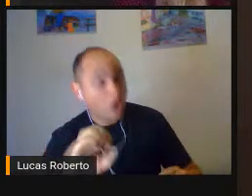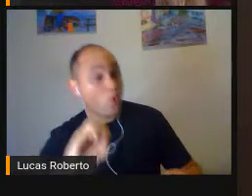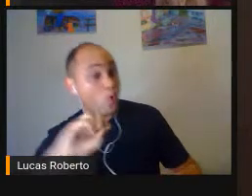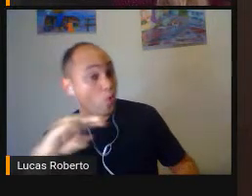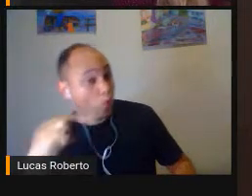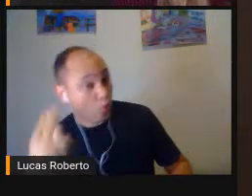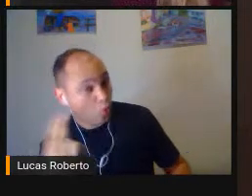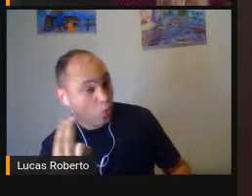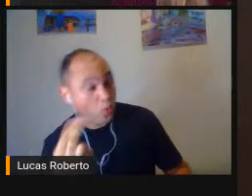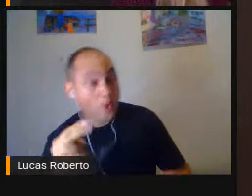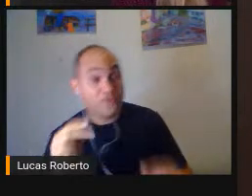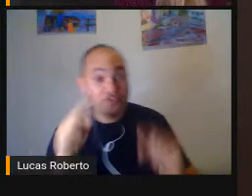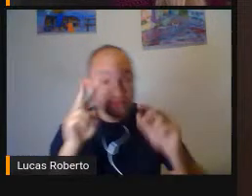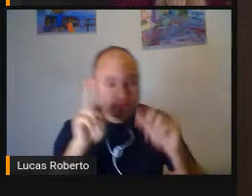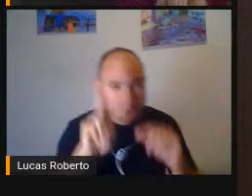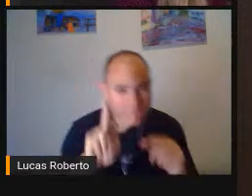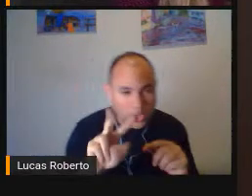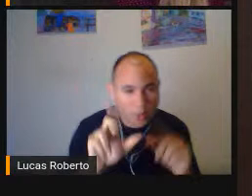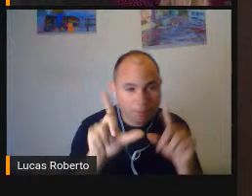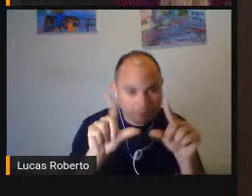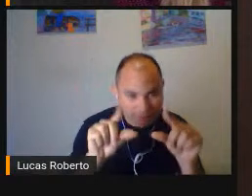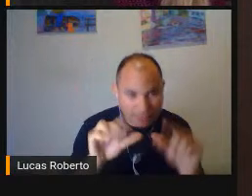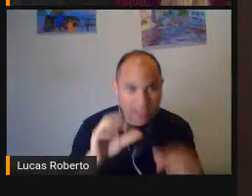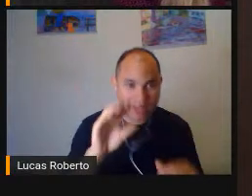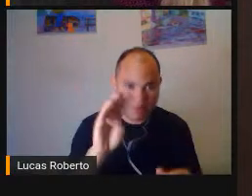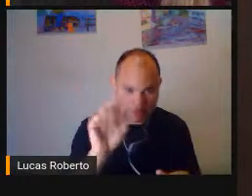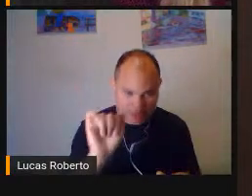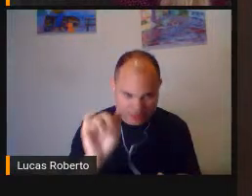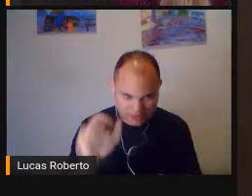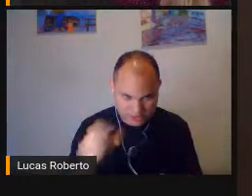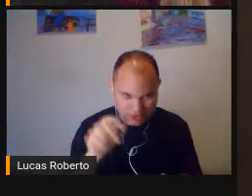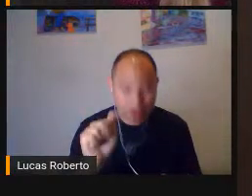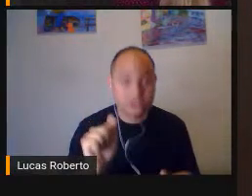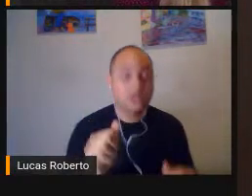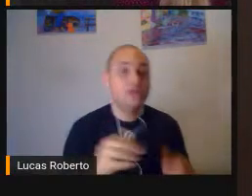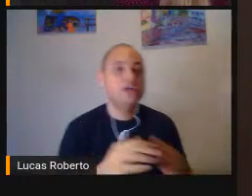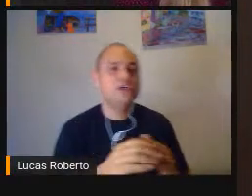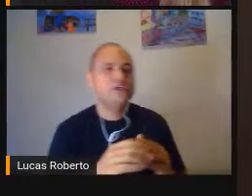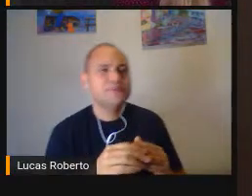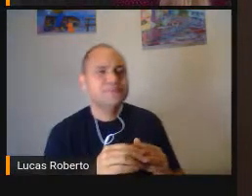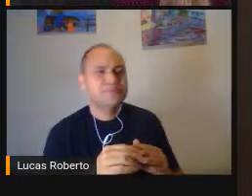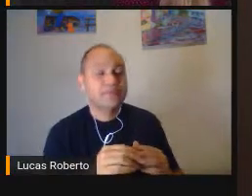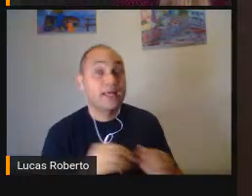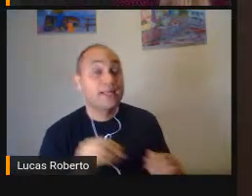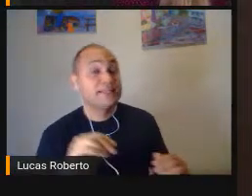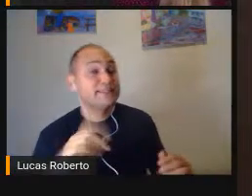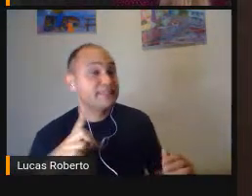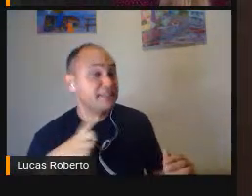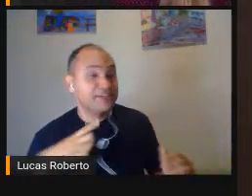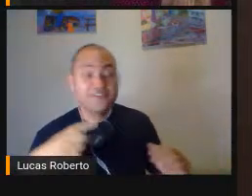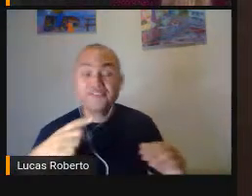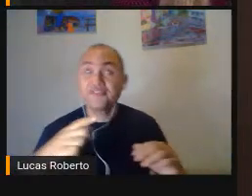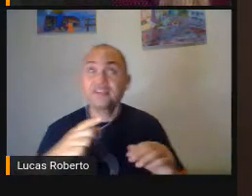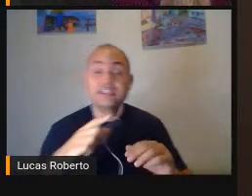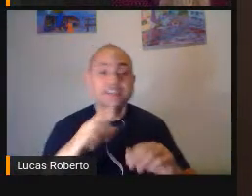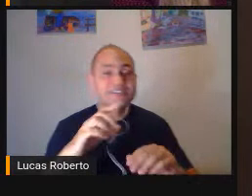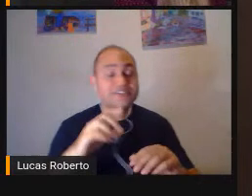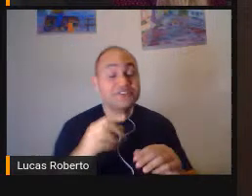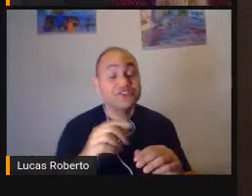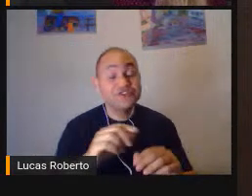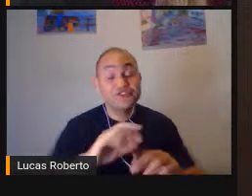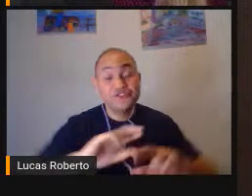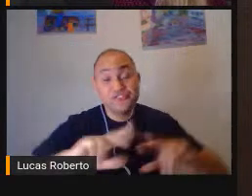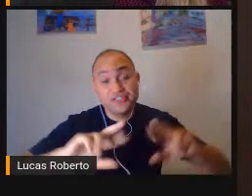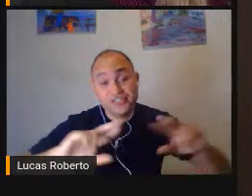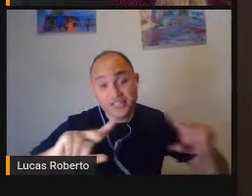necessariamente Total incapacidade De ver Há pessoas Com vários graus De visão residual Então a